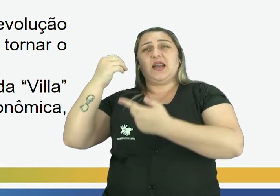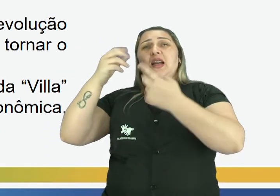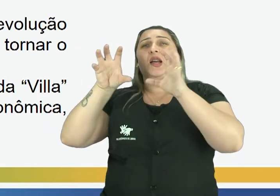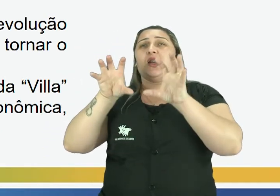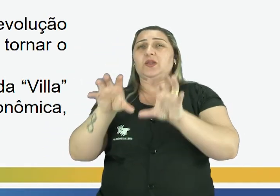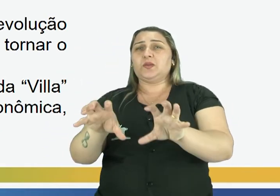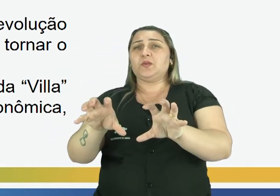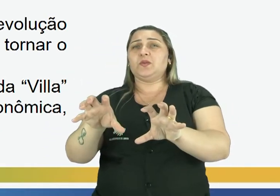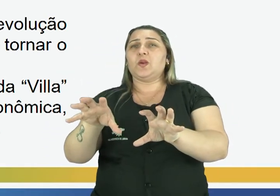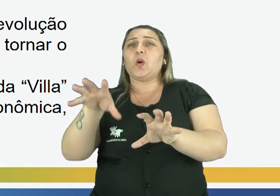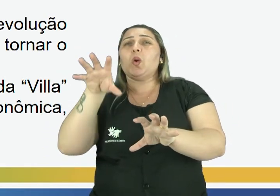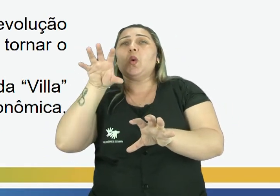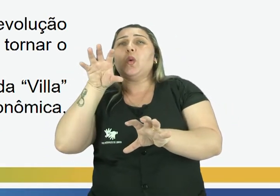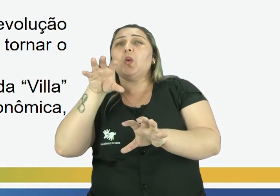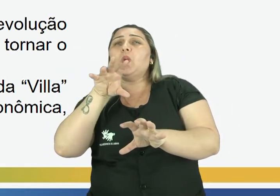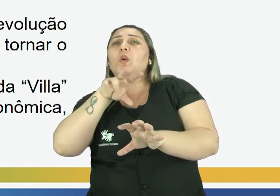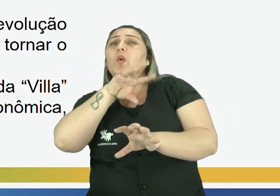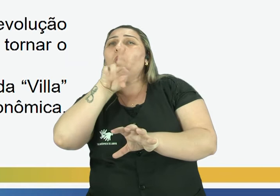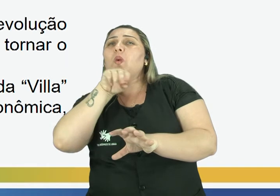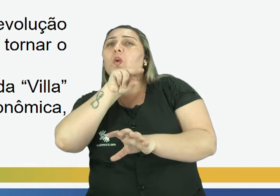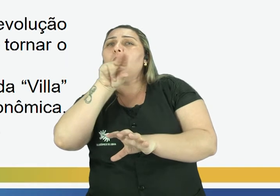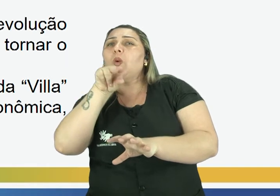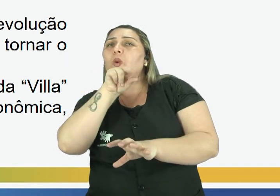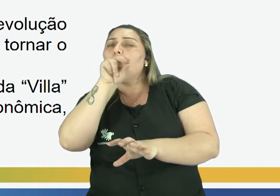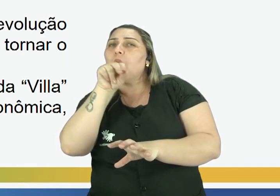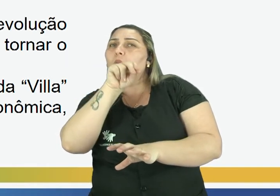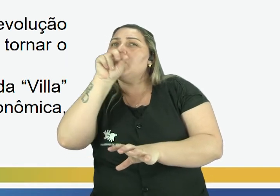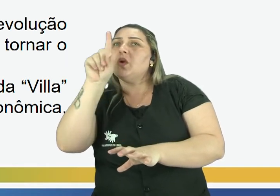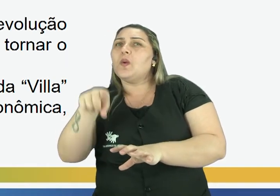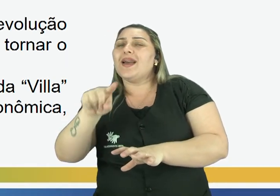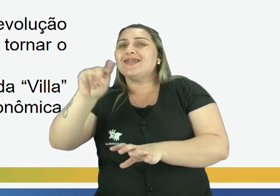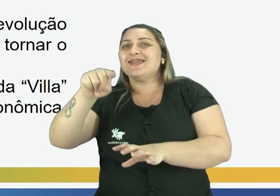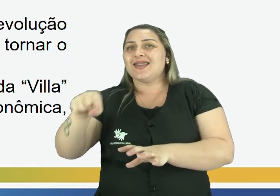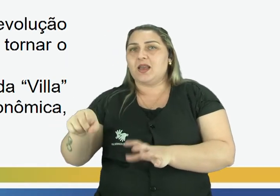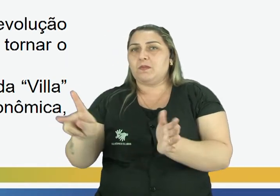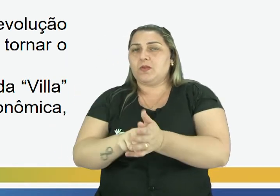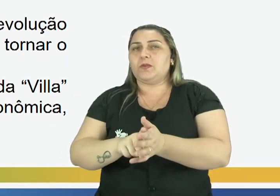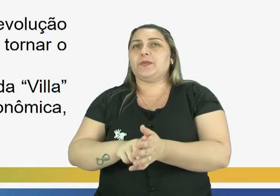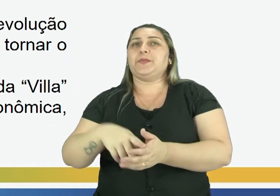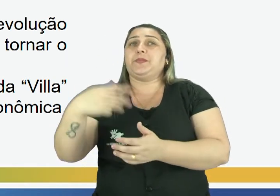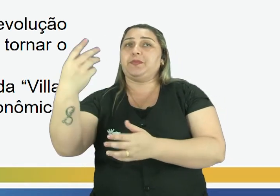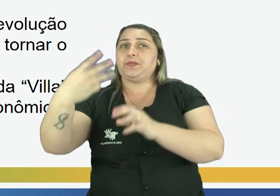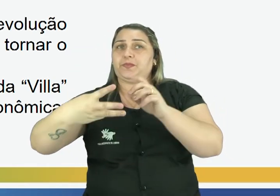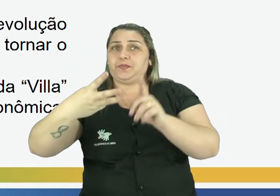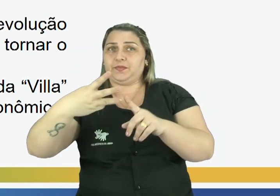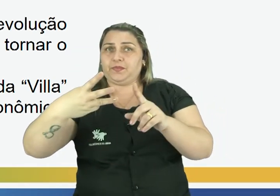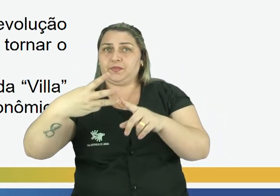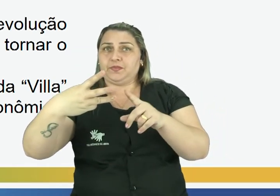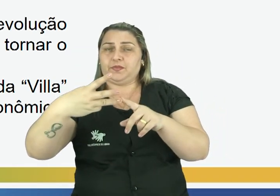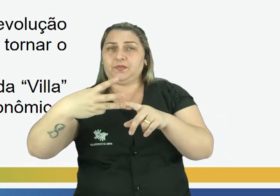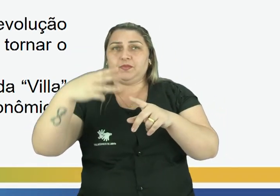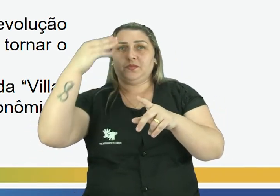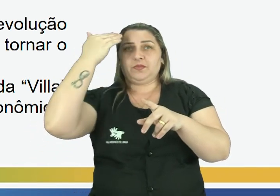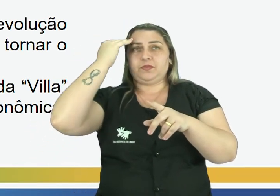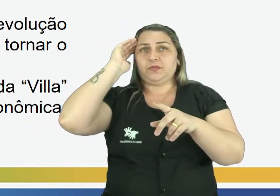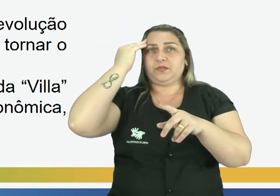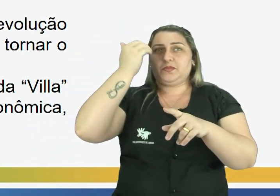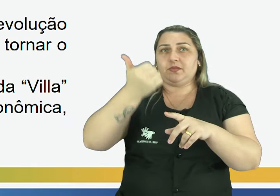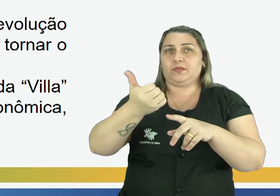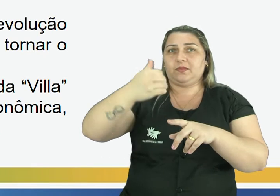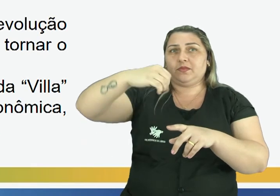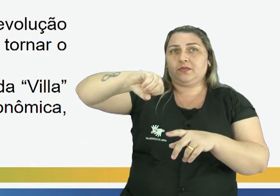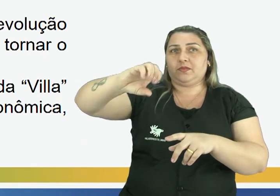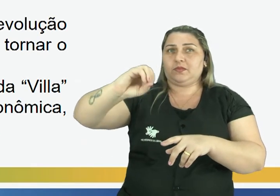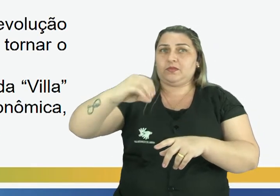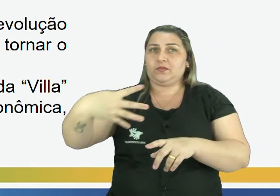não, tá bom? É o nome do Seringal mesmo, tá? Na terceira fase, que compreendeu entre